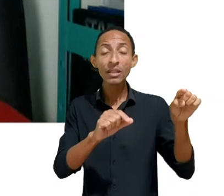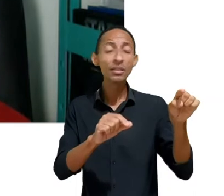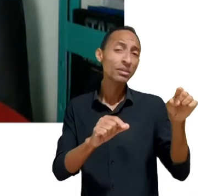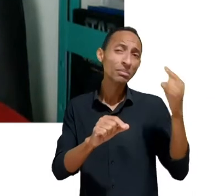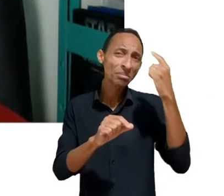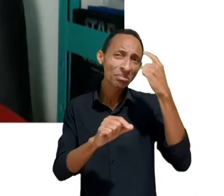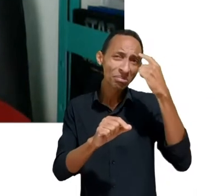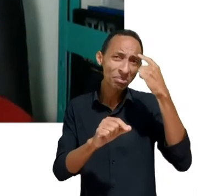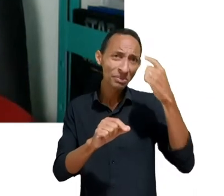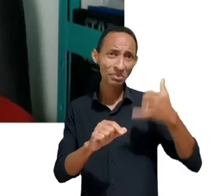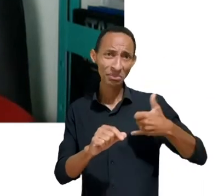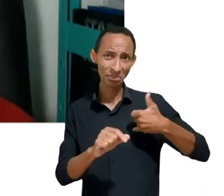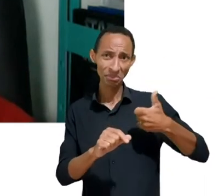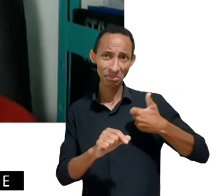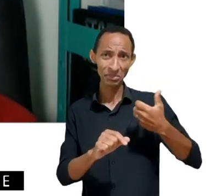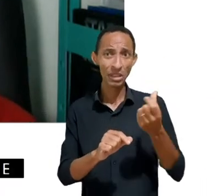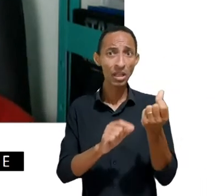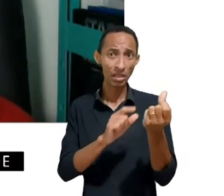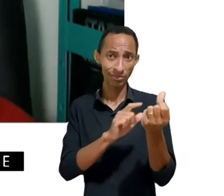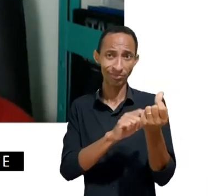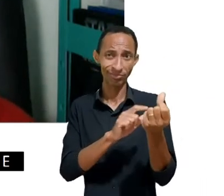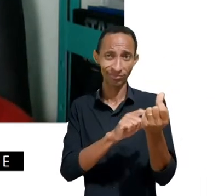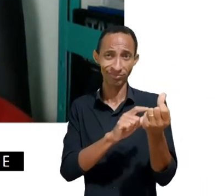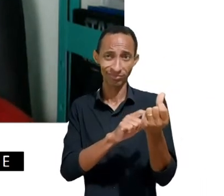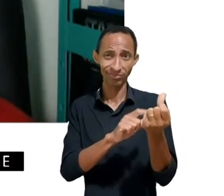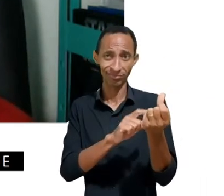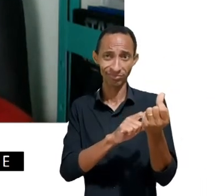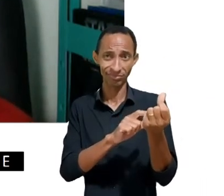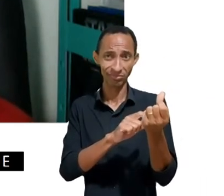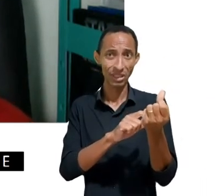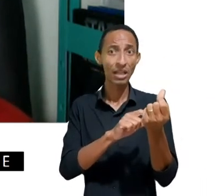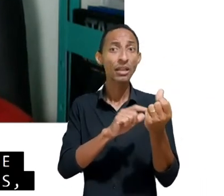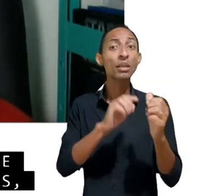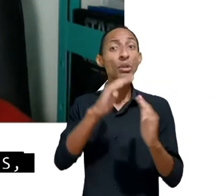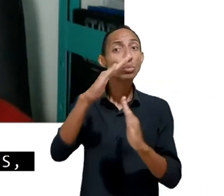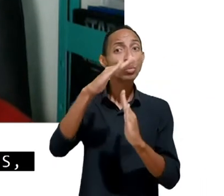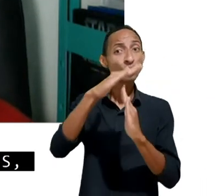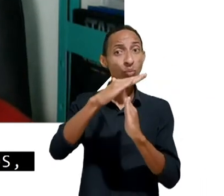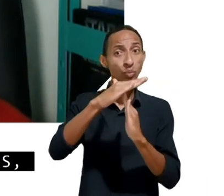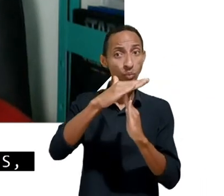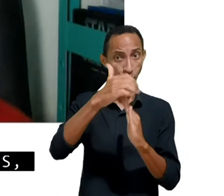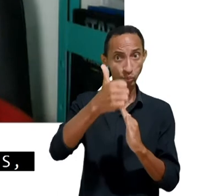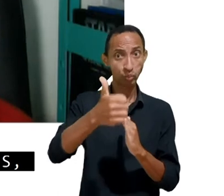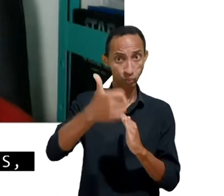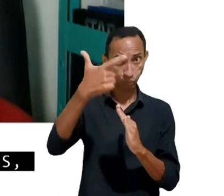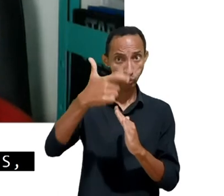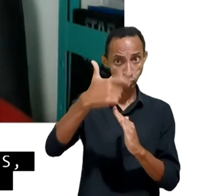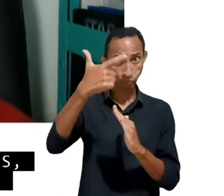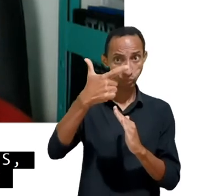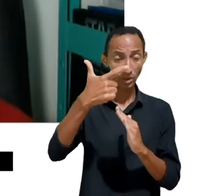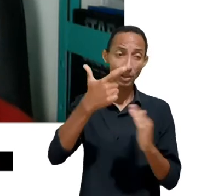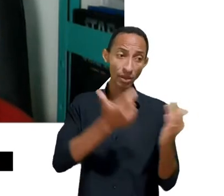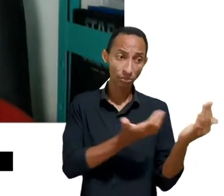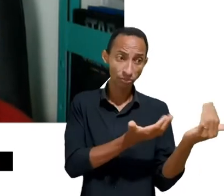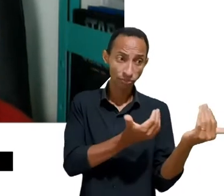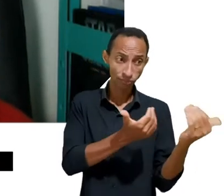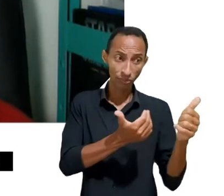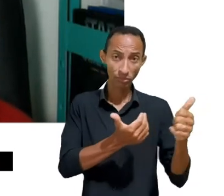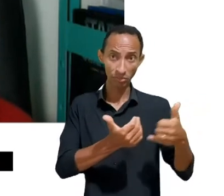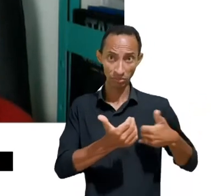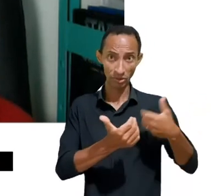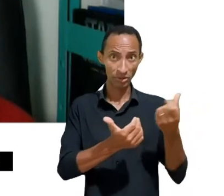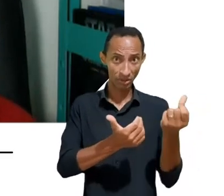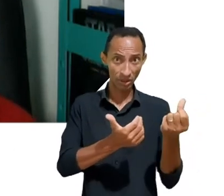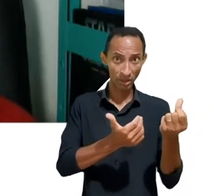chamada primeira infância, até os doze anos depois, nessa segunda infância, e só aí a gente já tem uma distinção do que as crianças